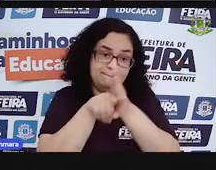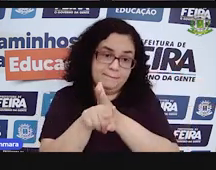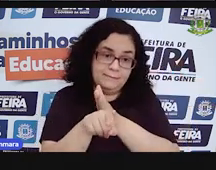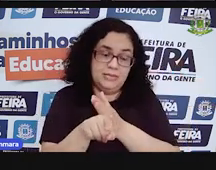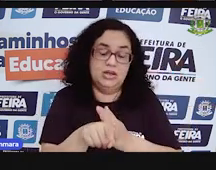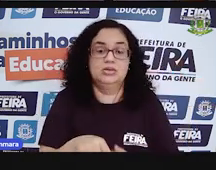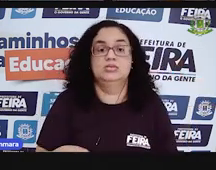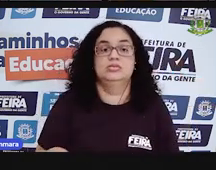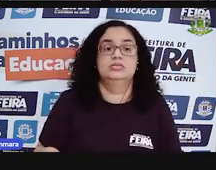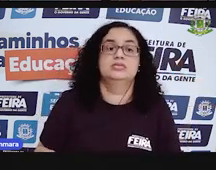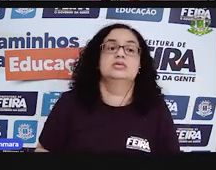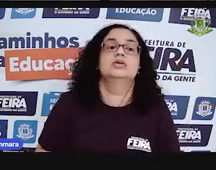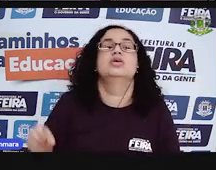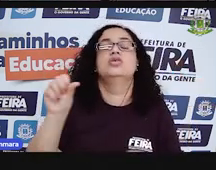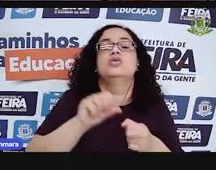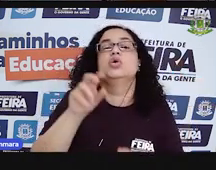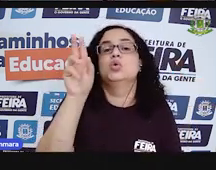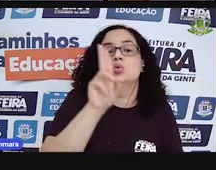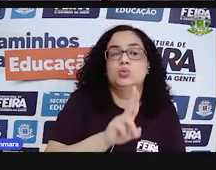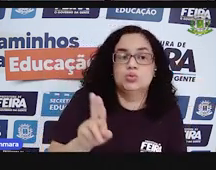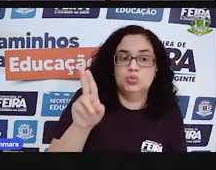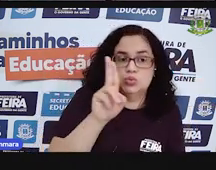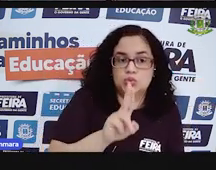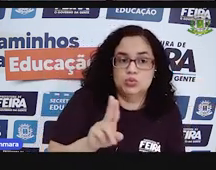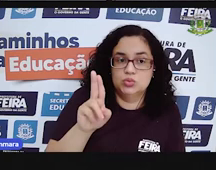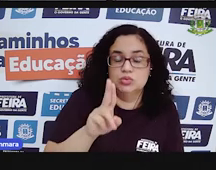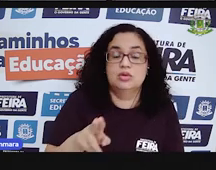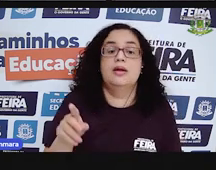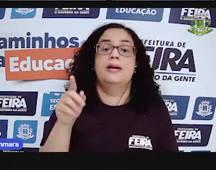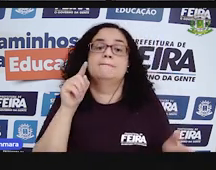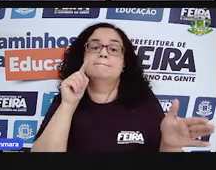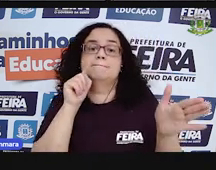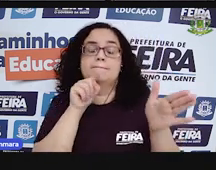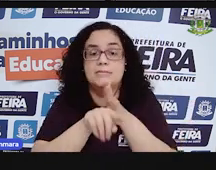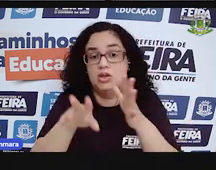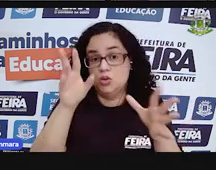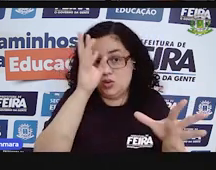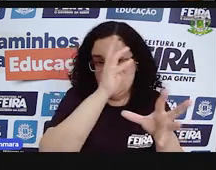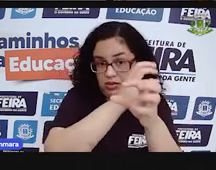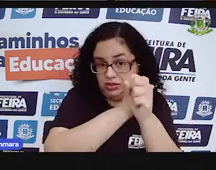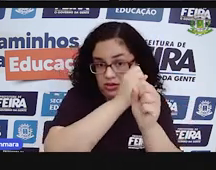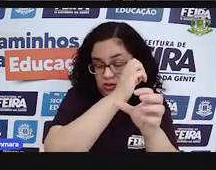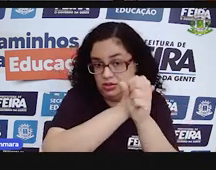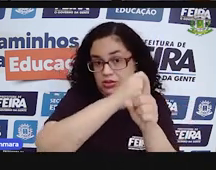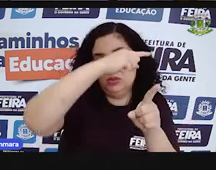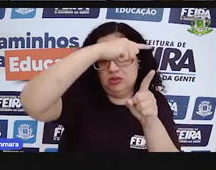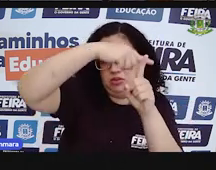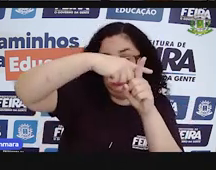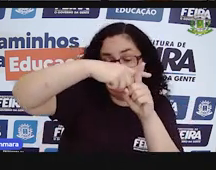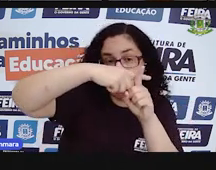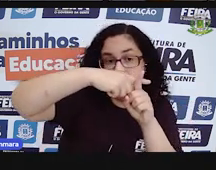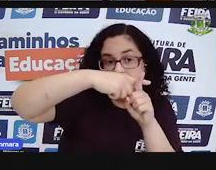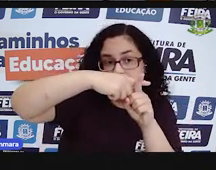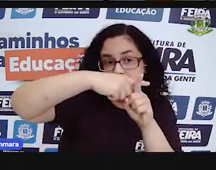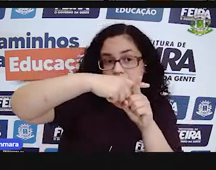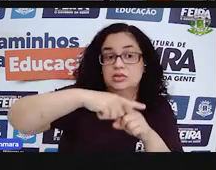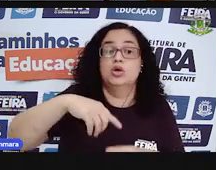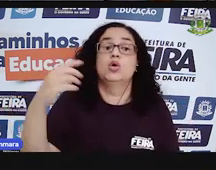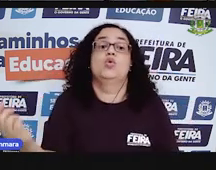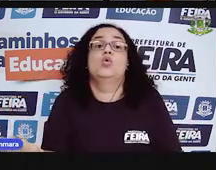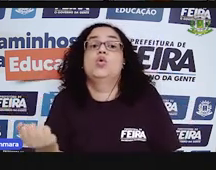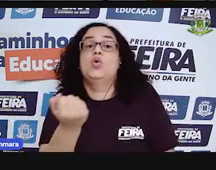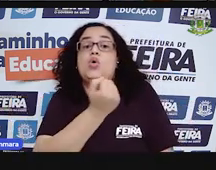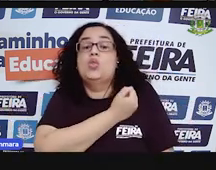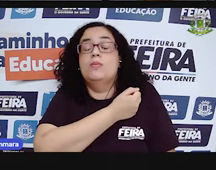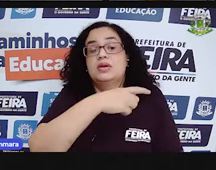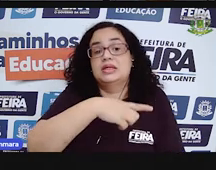com a tabela. O a gente usou? Em uma pergunta a gente usou adição conta de mais com números que